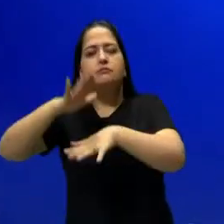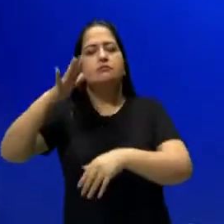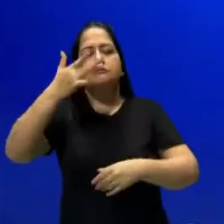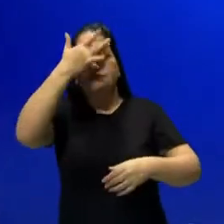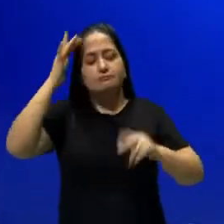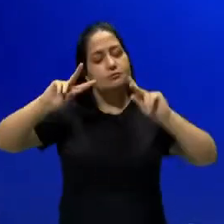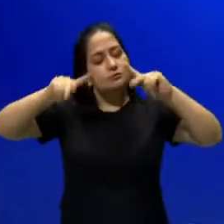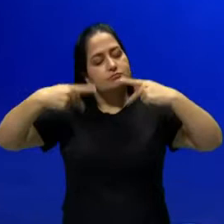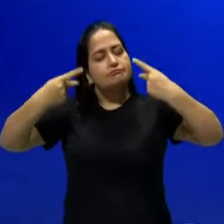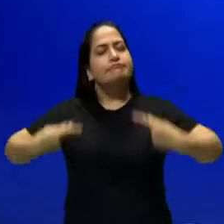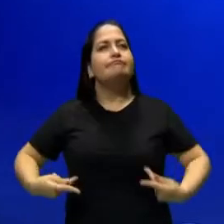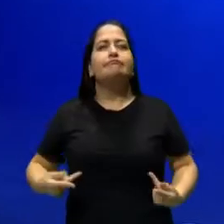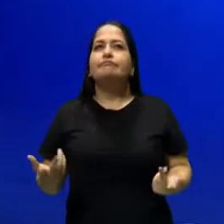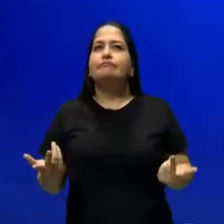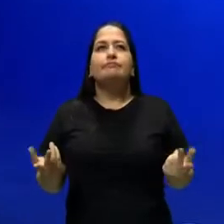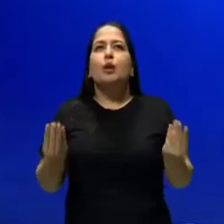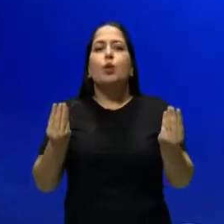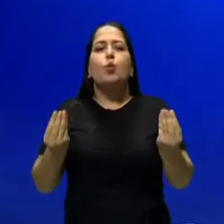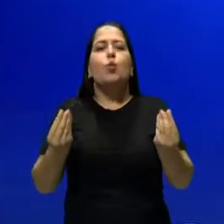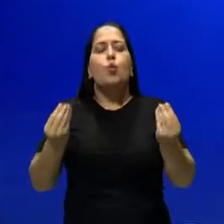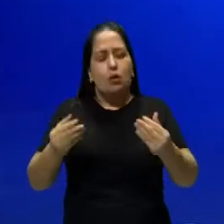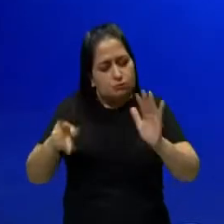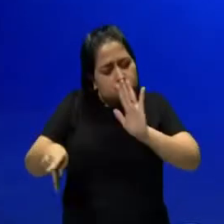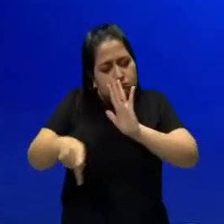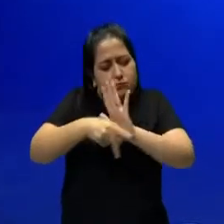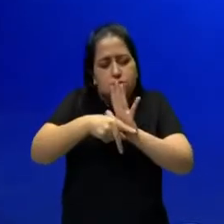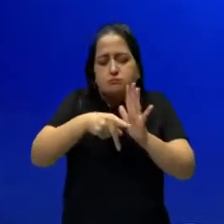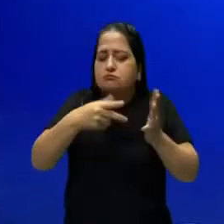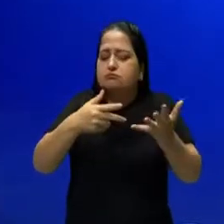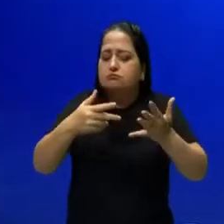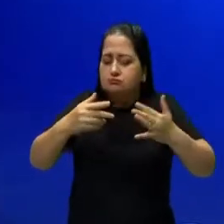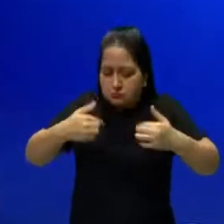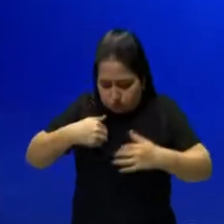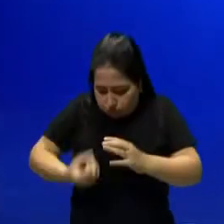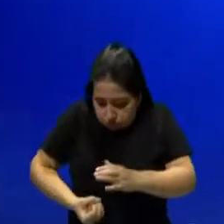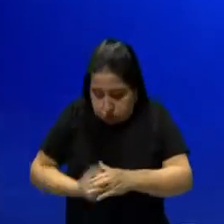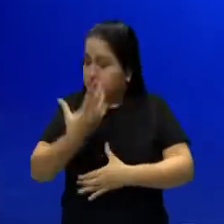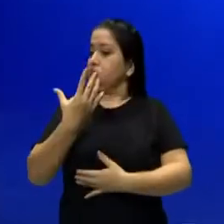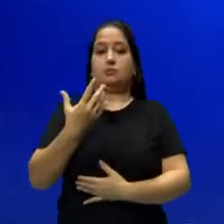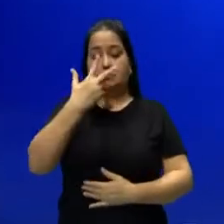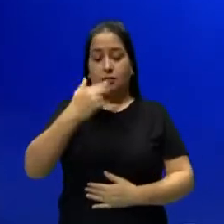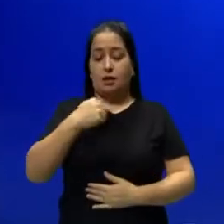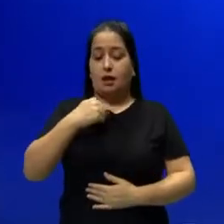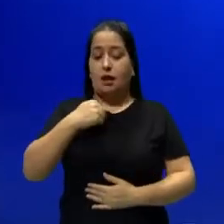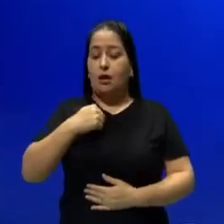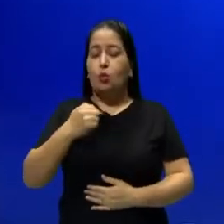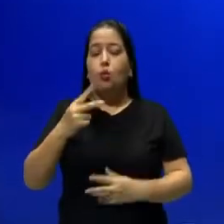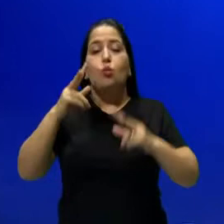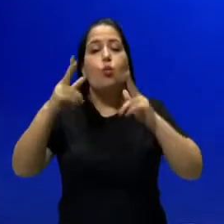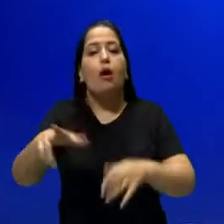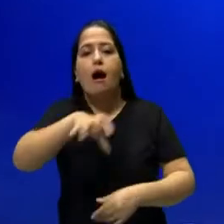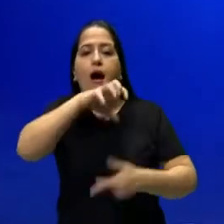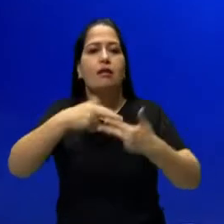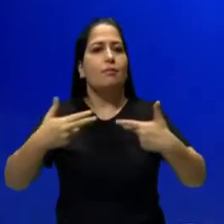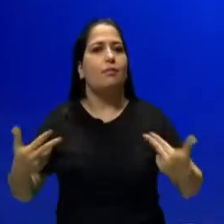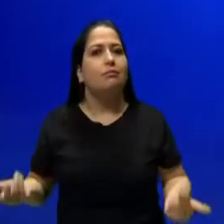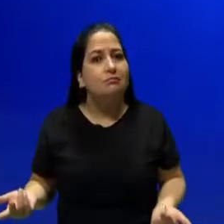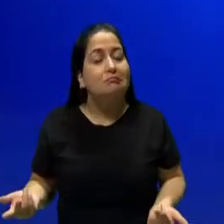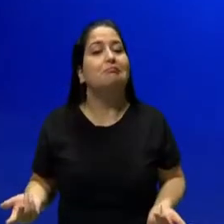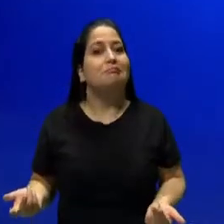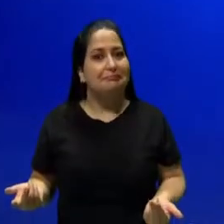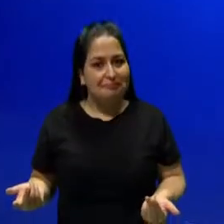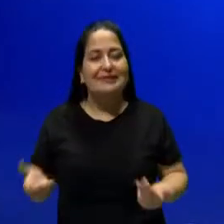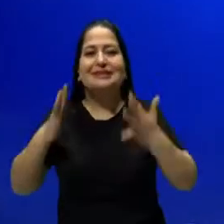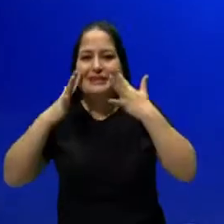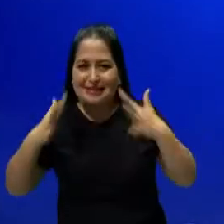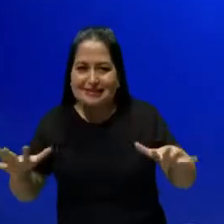como fruto da natureza. Então, ele vai ser um animal, ele vai ter essa característica. E aí traz